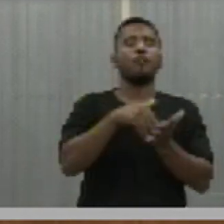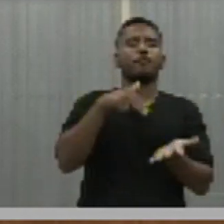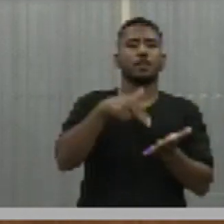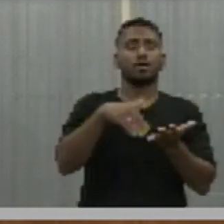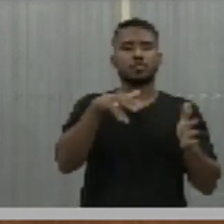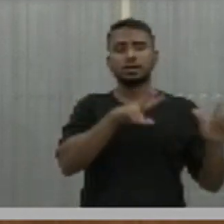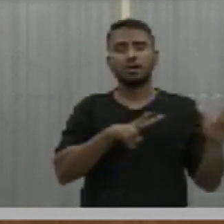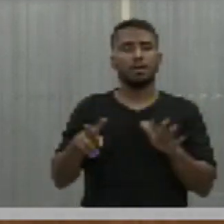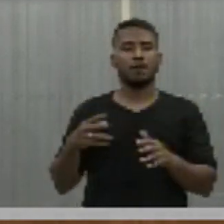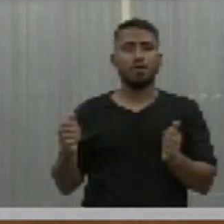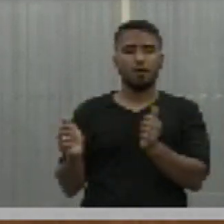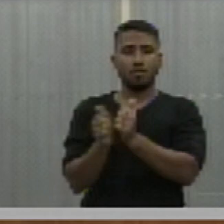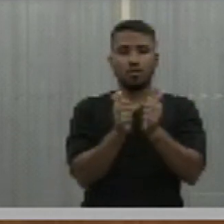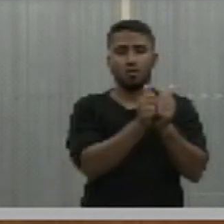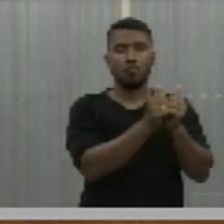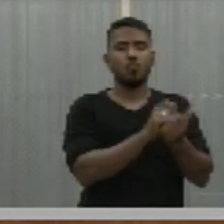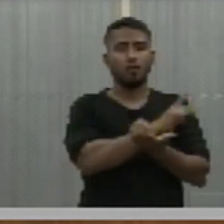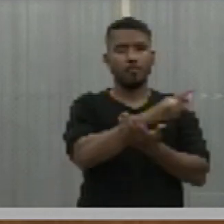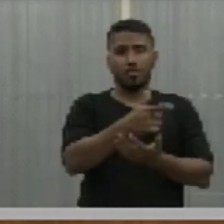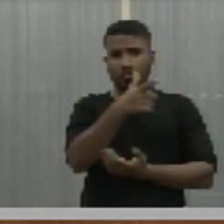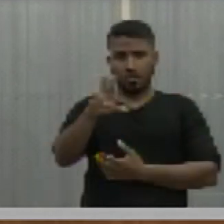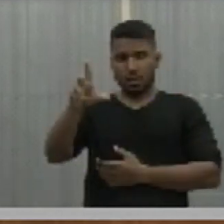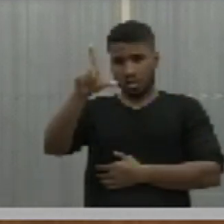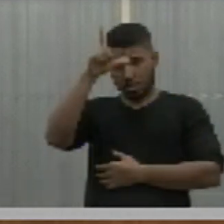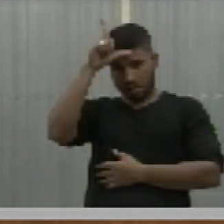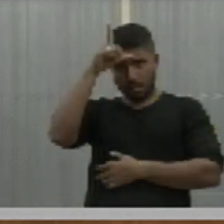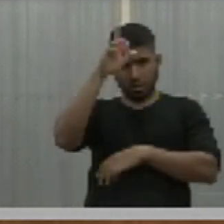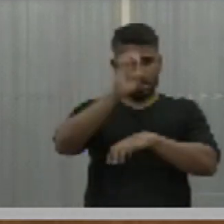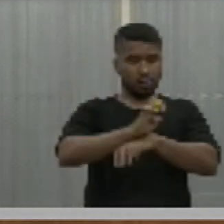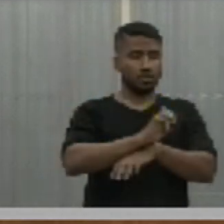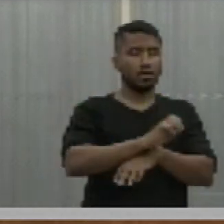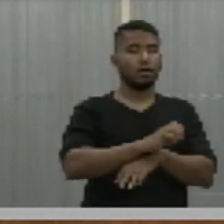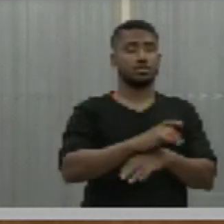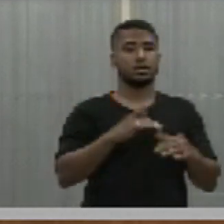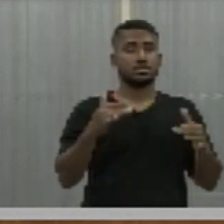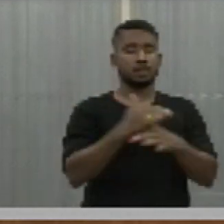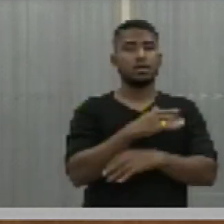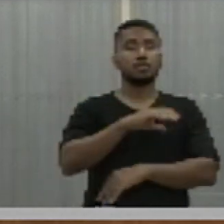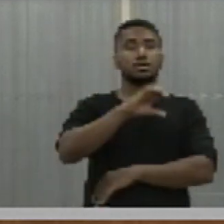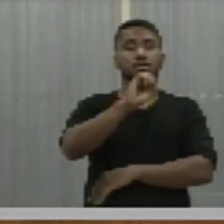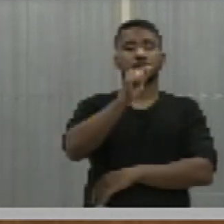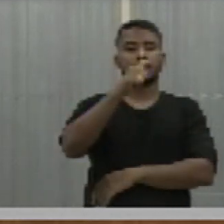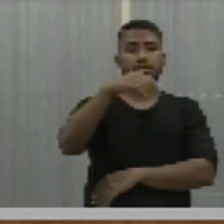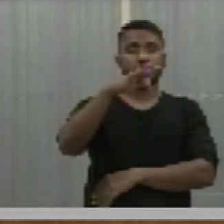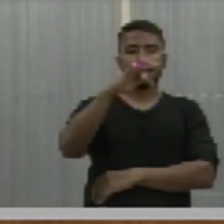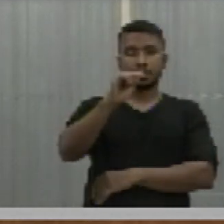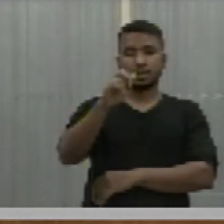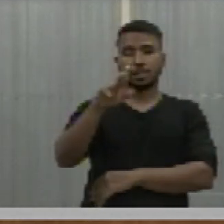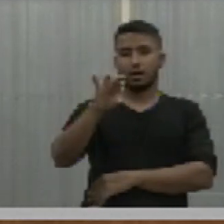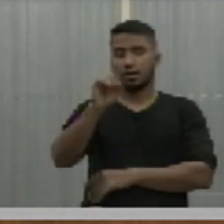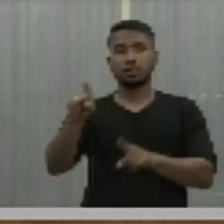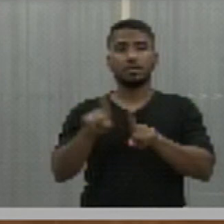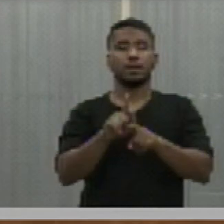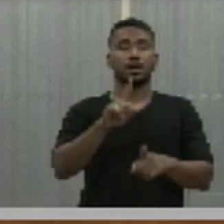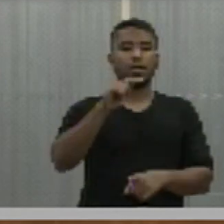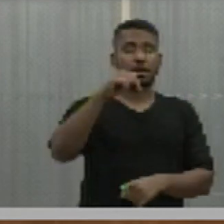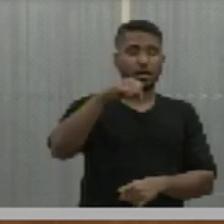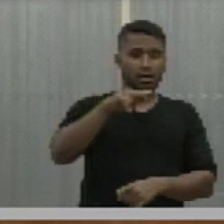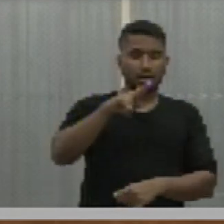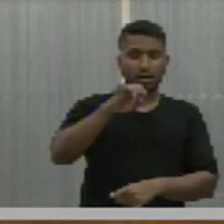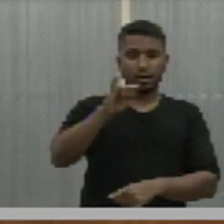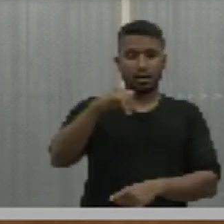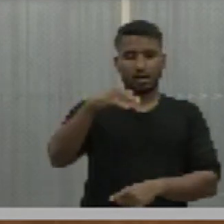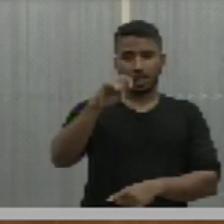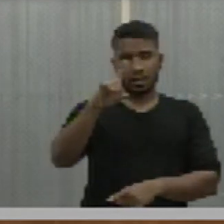semana, participou juntamente com várias outras autoridades estaduais e locais na cidade de Santa Rosa e queimada nova das festividades